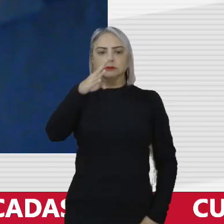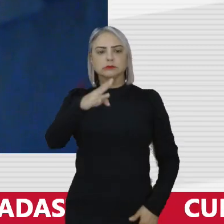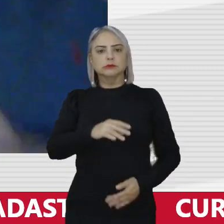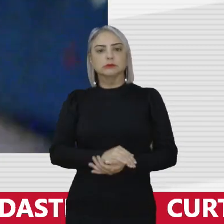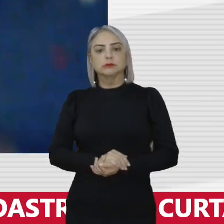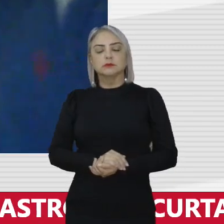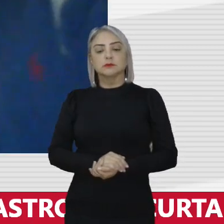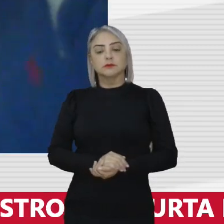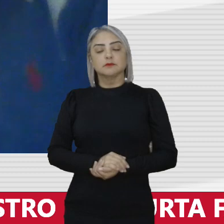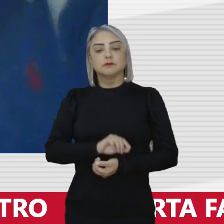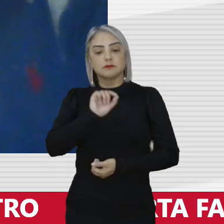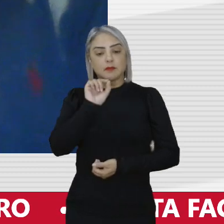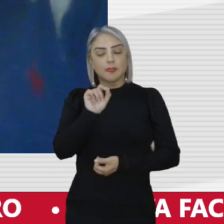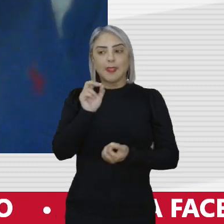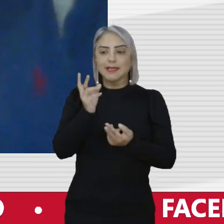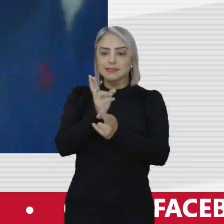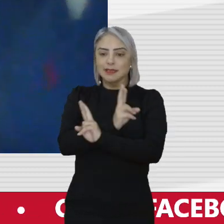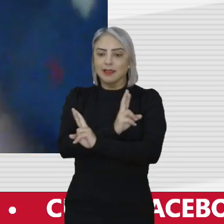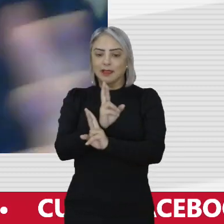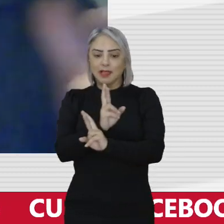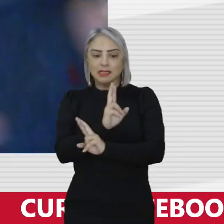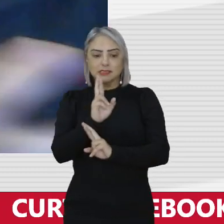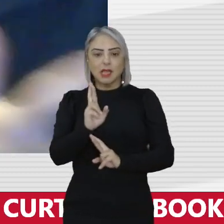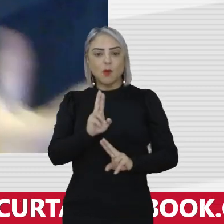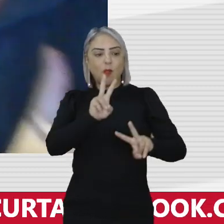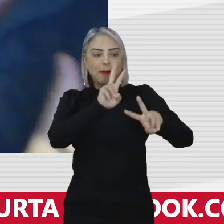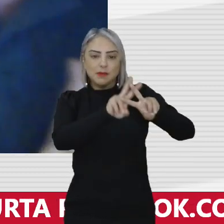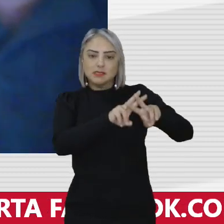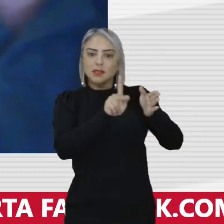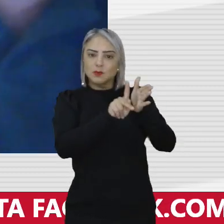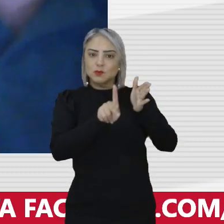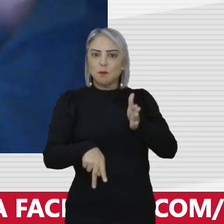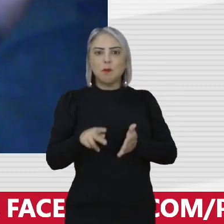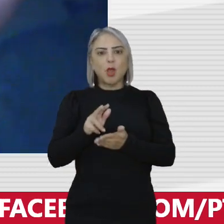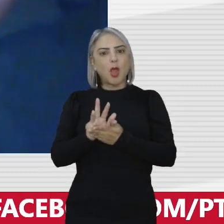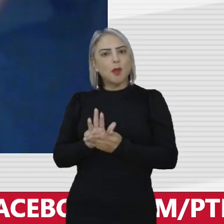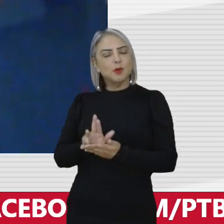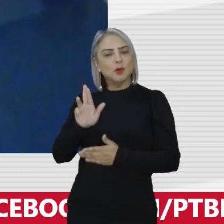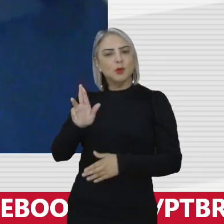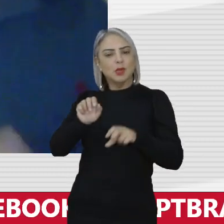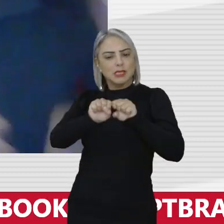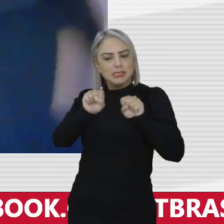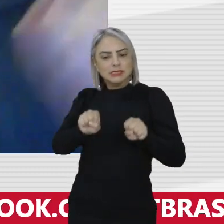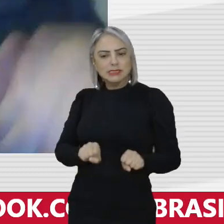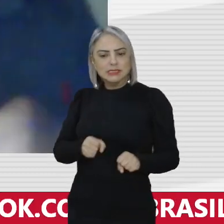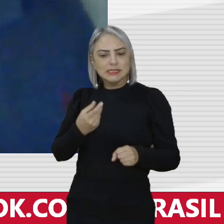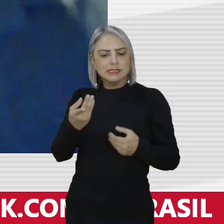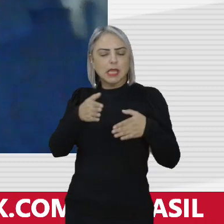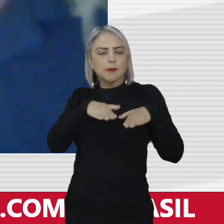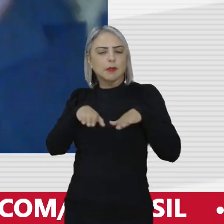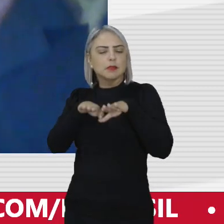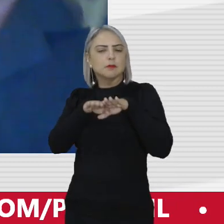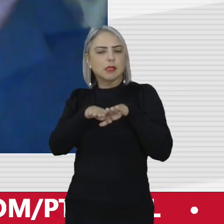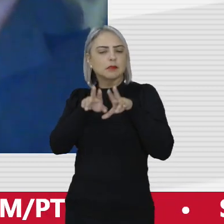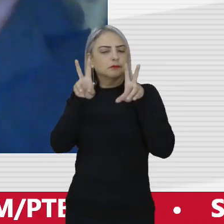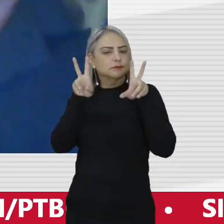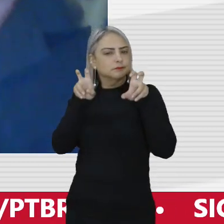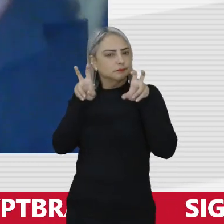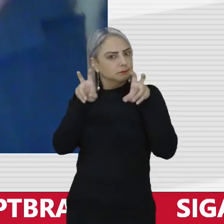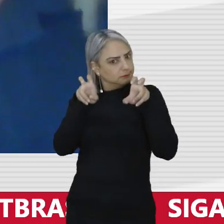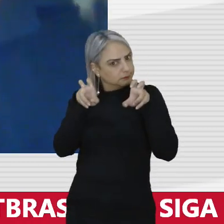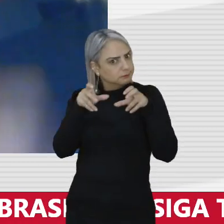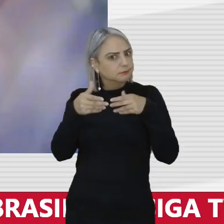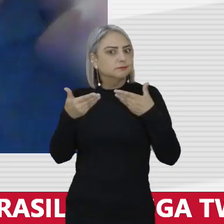e essa relação com a prisão dele nesse sistema democrático, entre aspas,